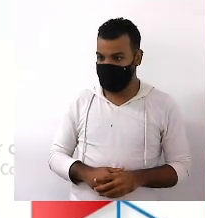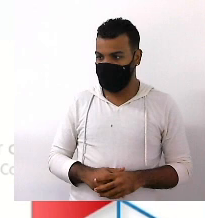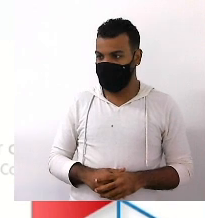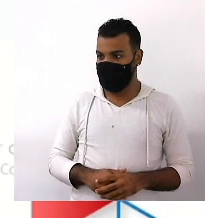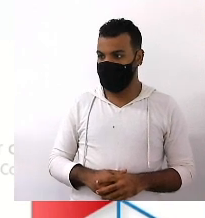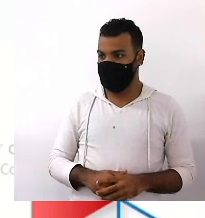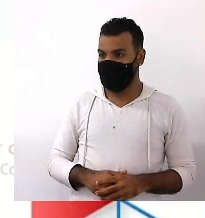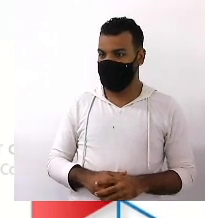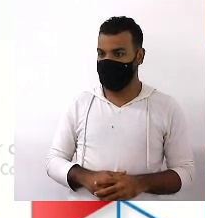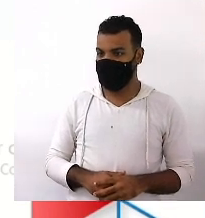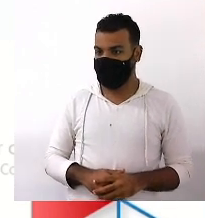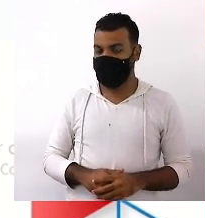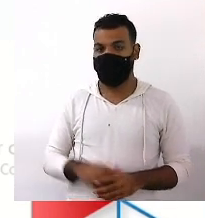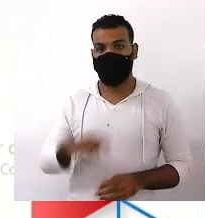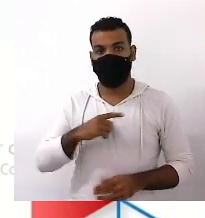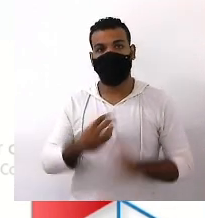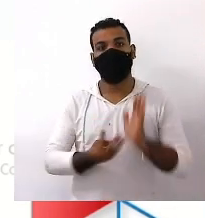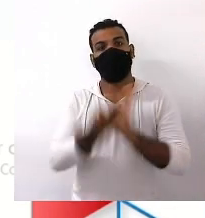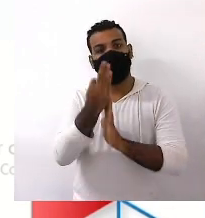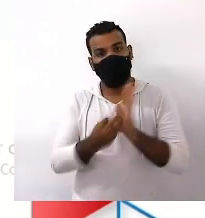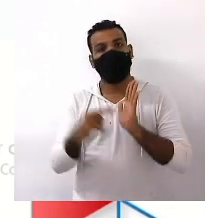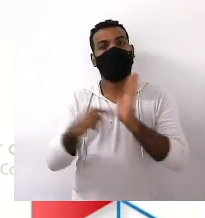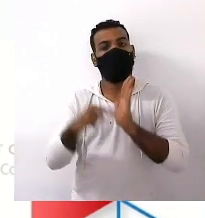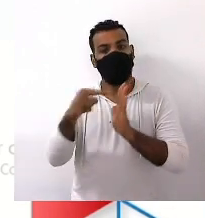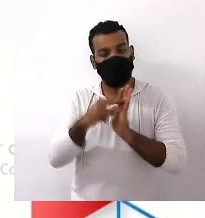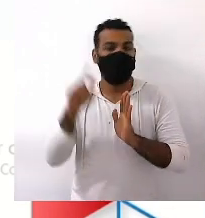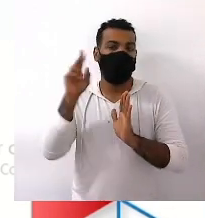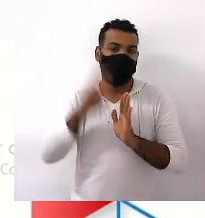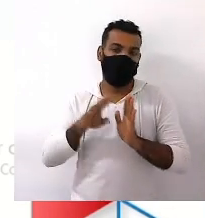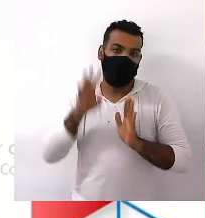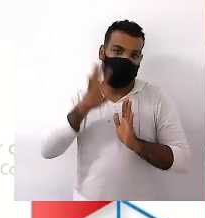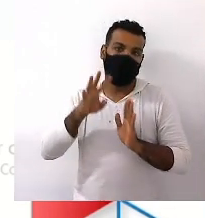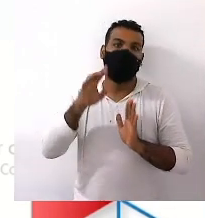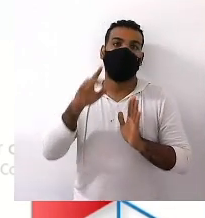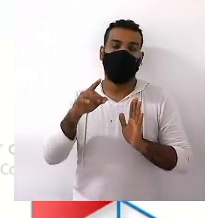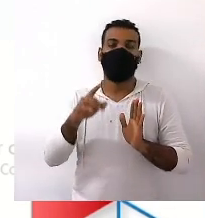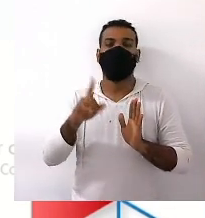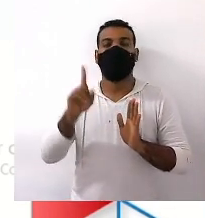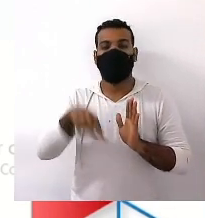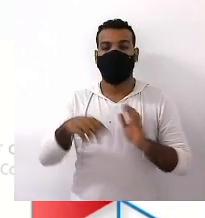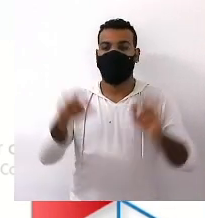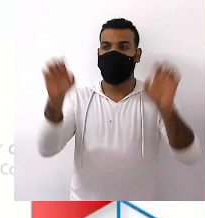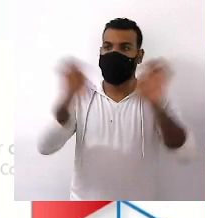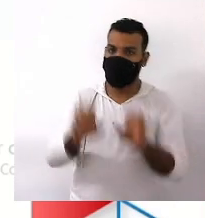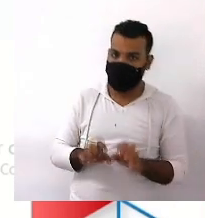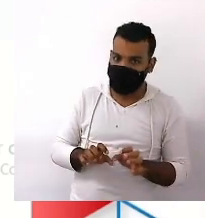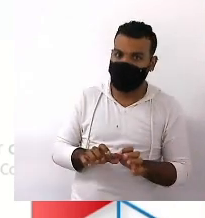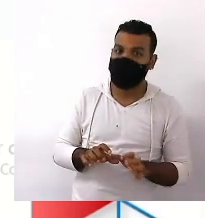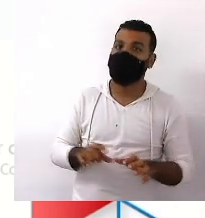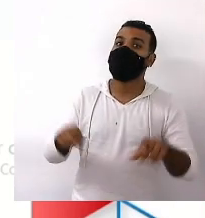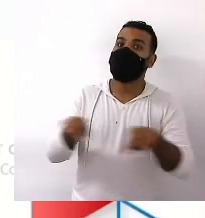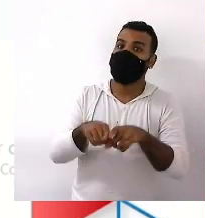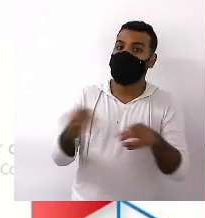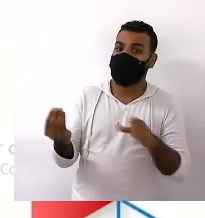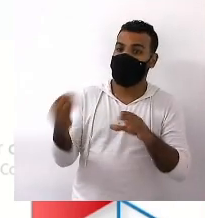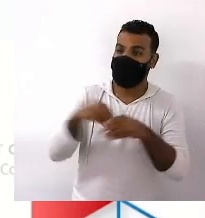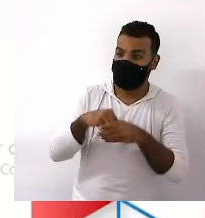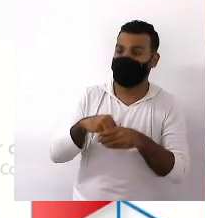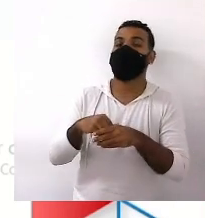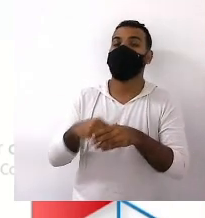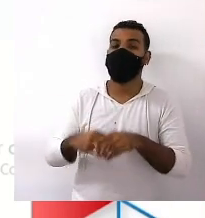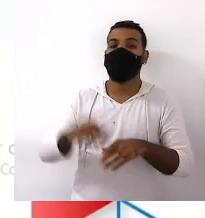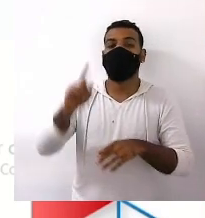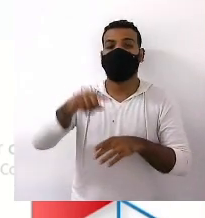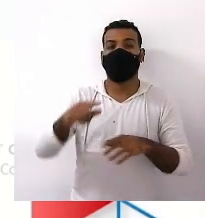e circulação de textos normativos e legais Além dos elementos estruturais e que compõem esses gêneros